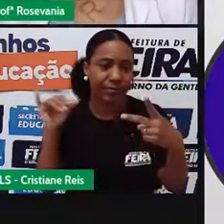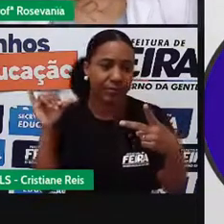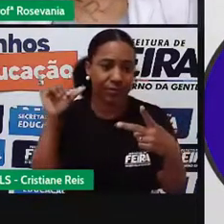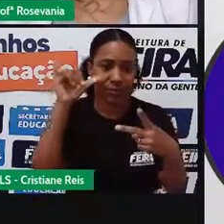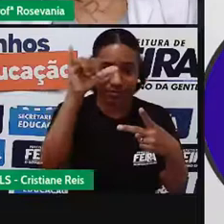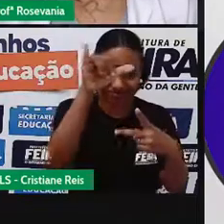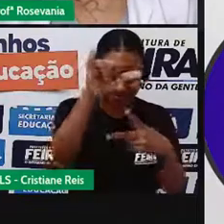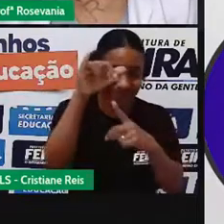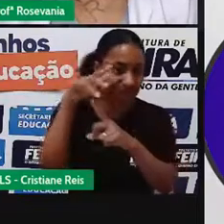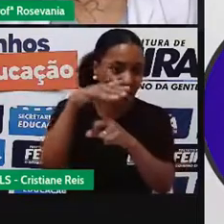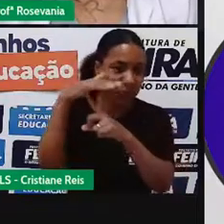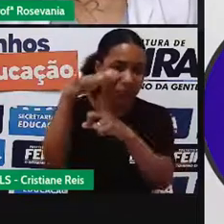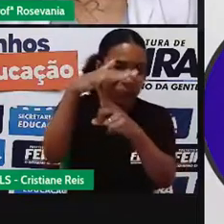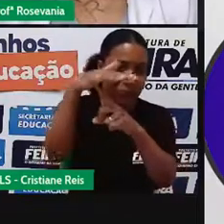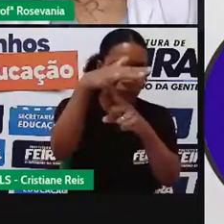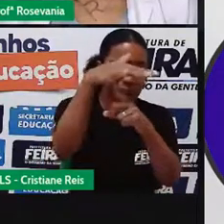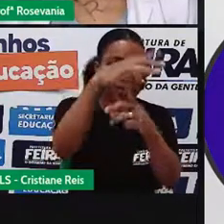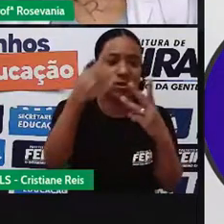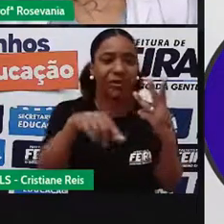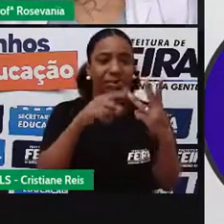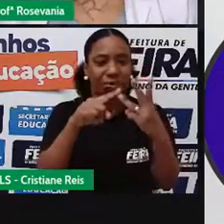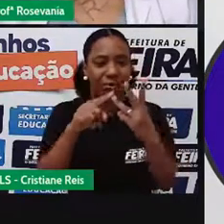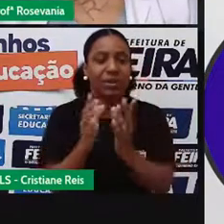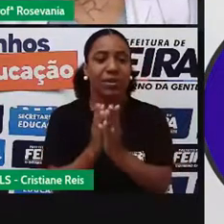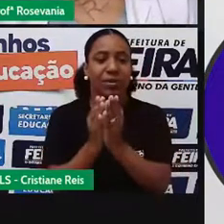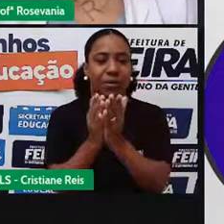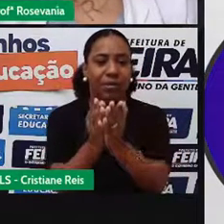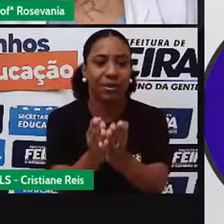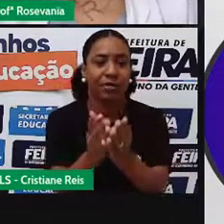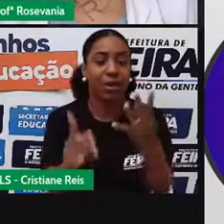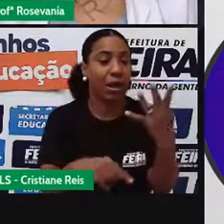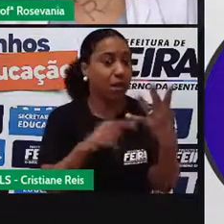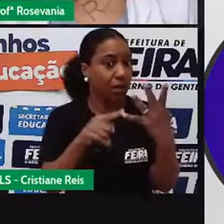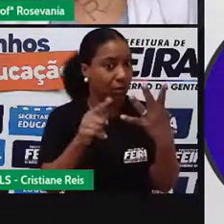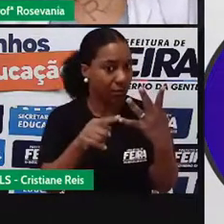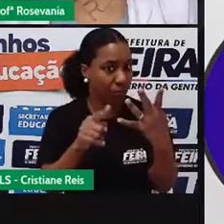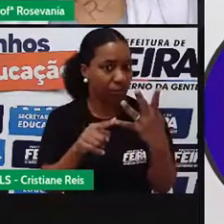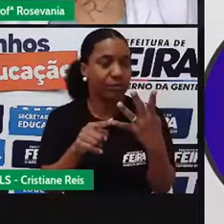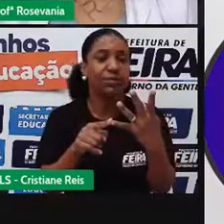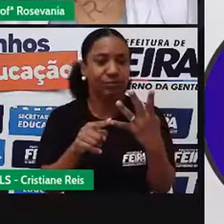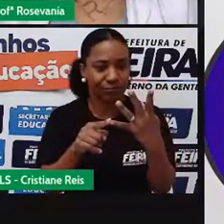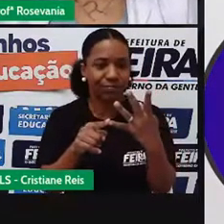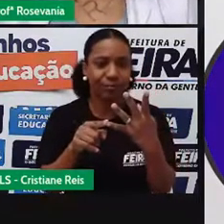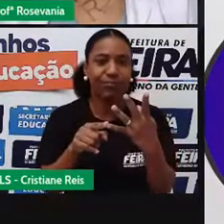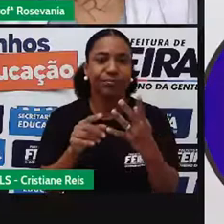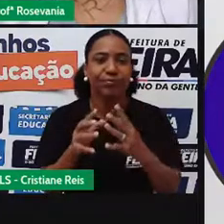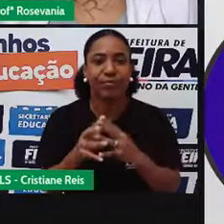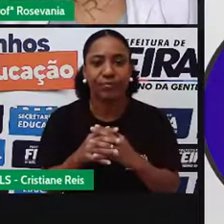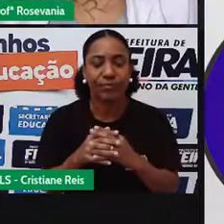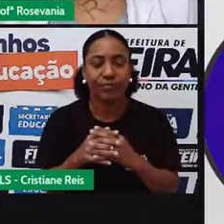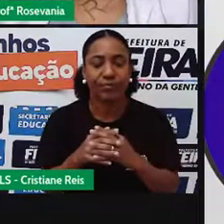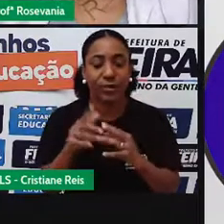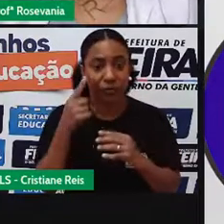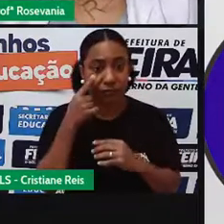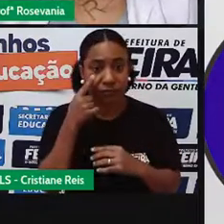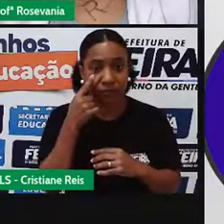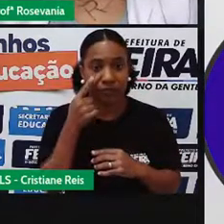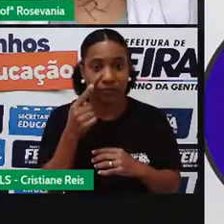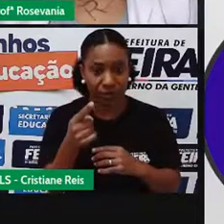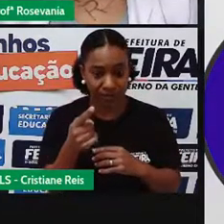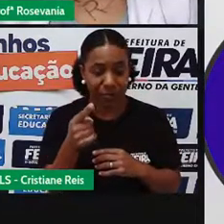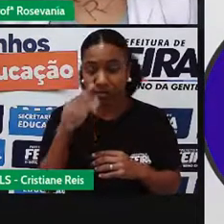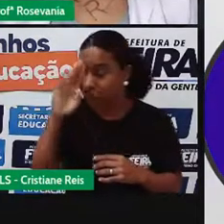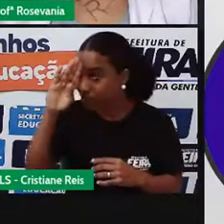hidroviários, e ferroviários aqui, né, alguns outros transportes. Mas, a gente percebe que o